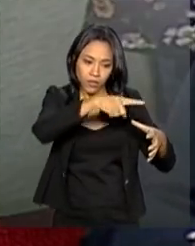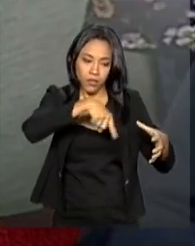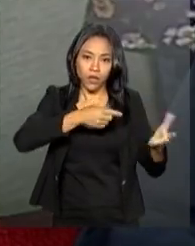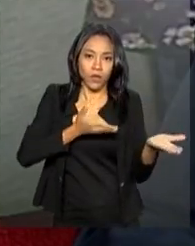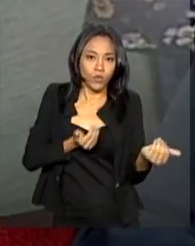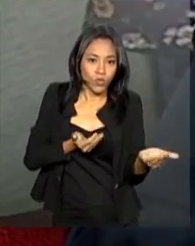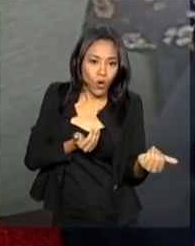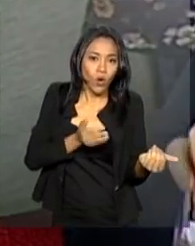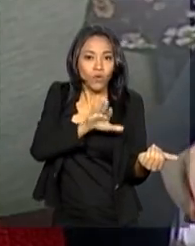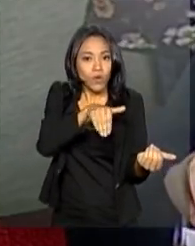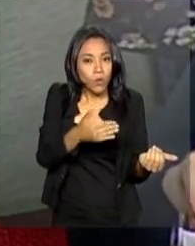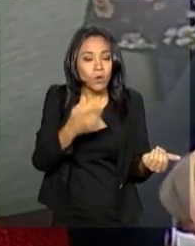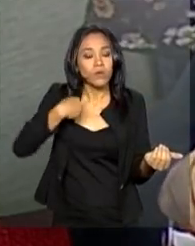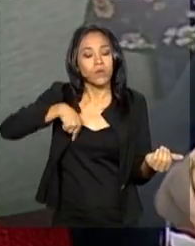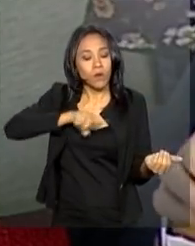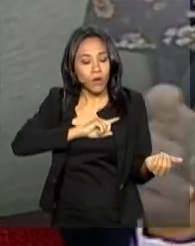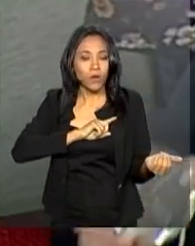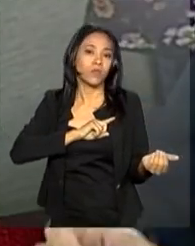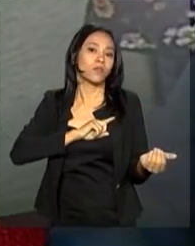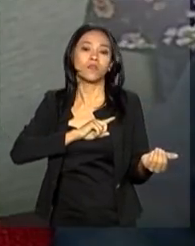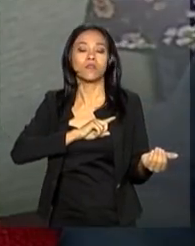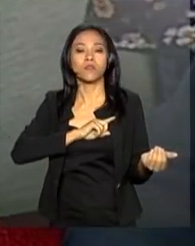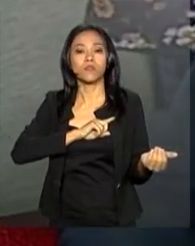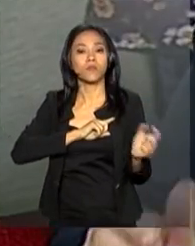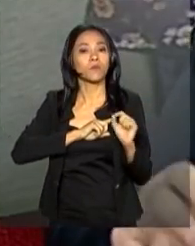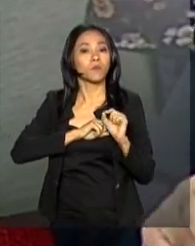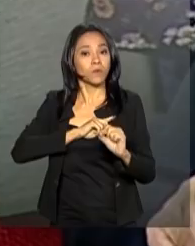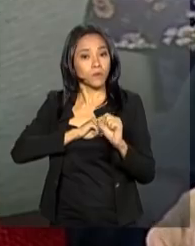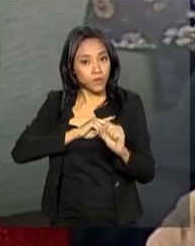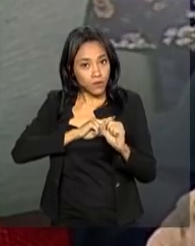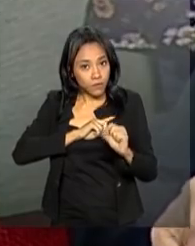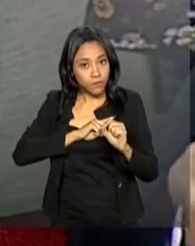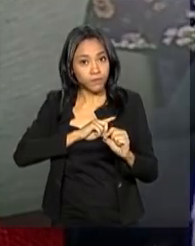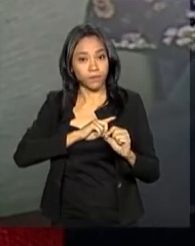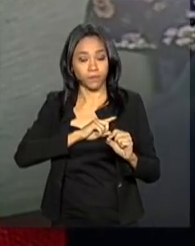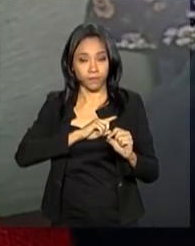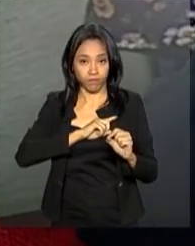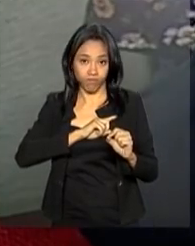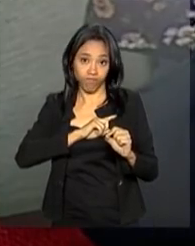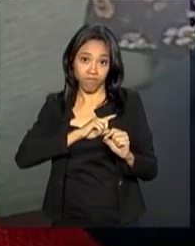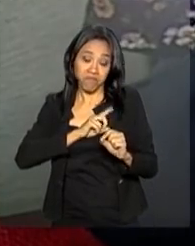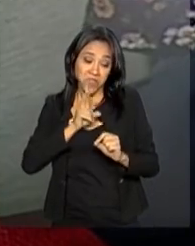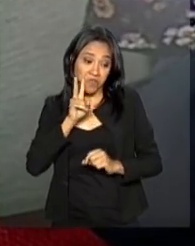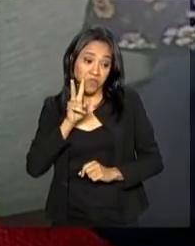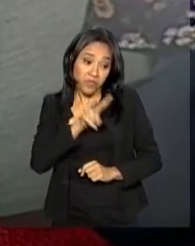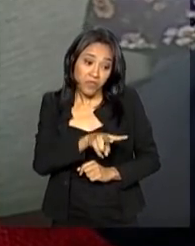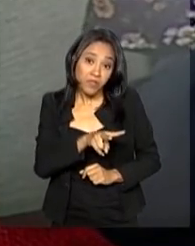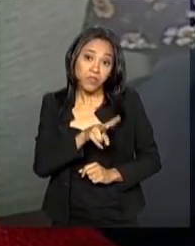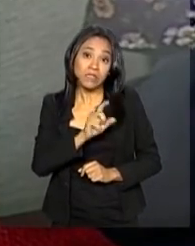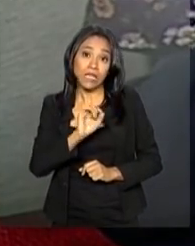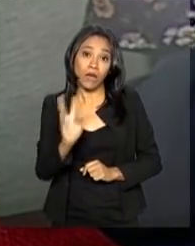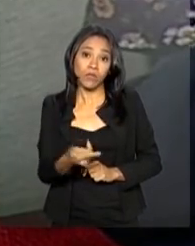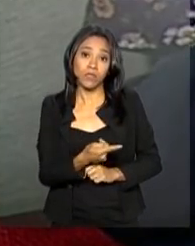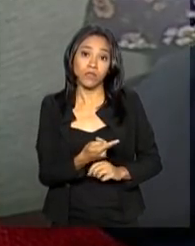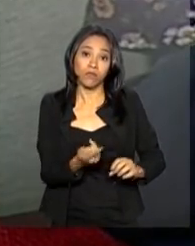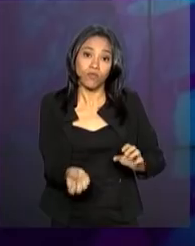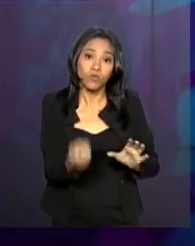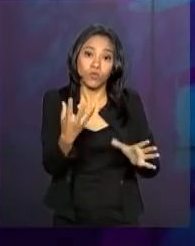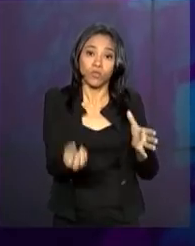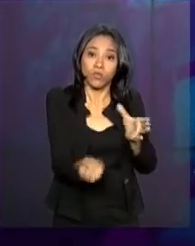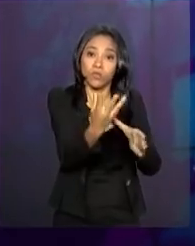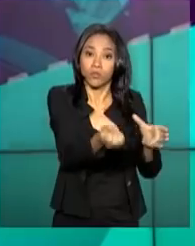no momento em que nós formos olhar a incidência de novos casos.